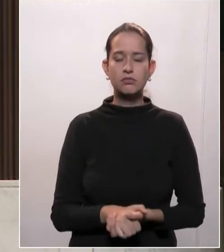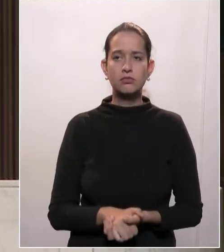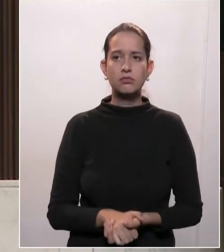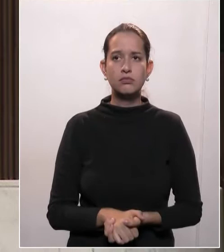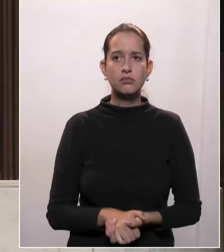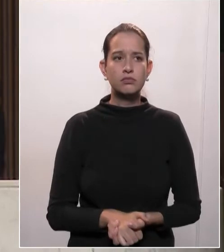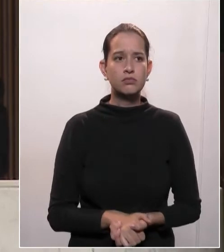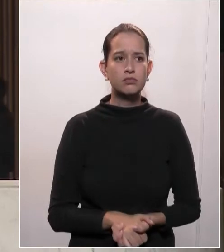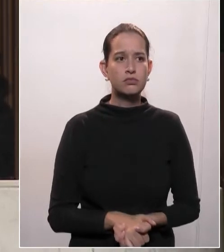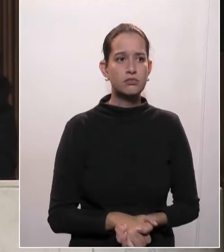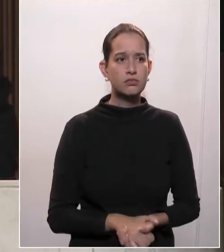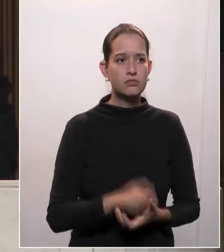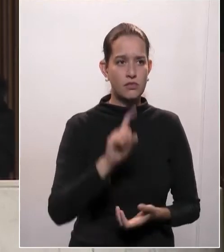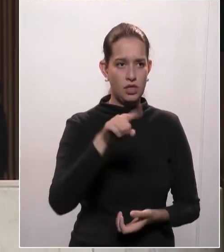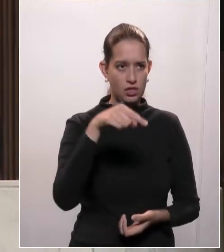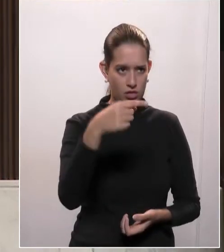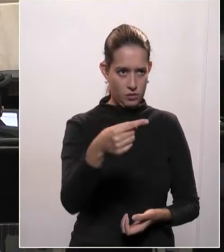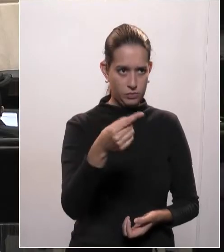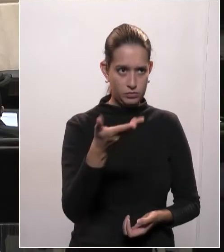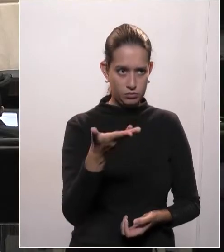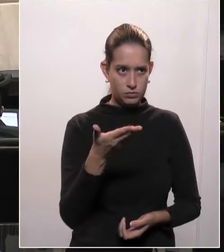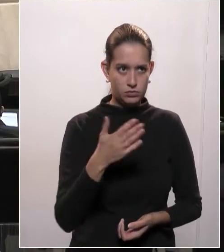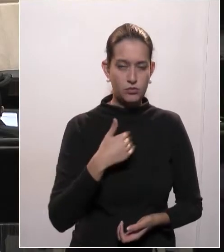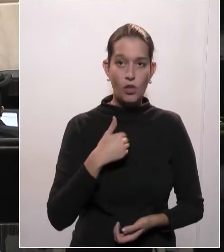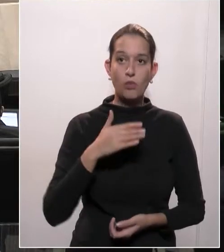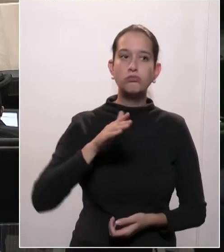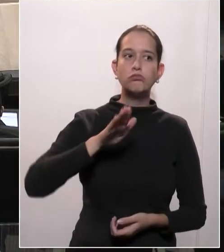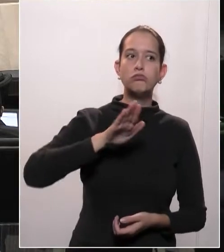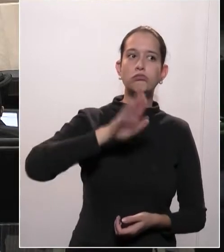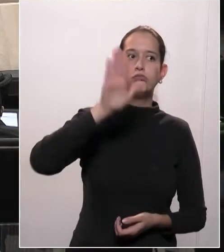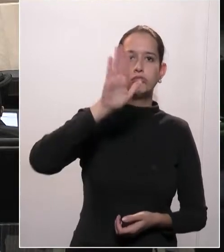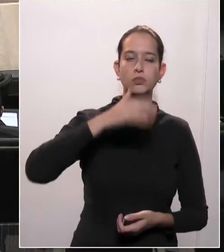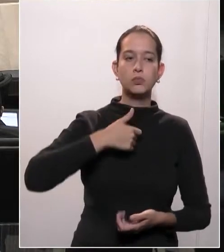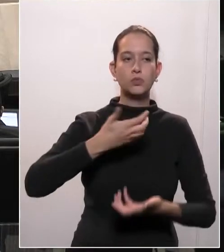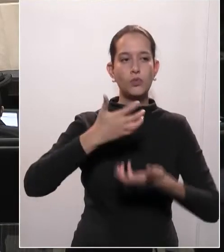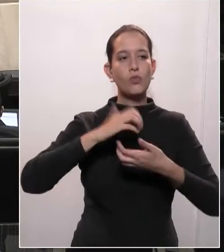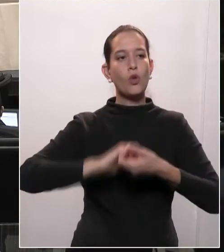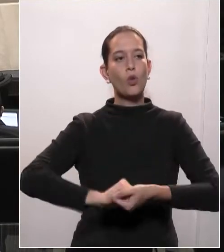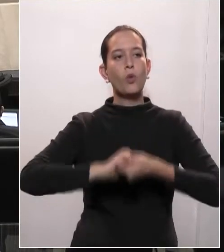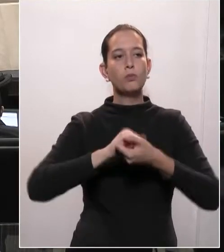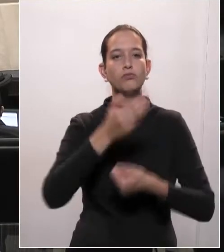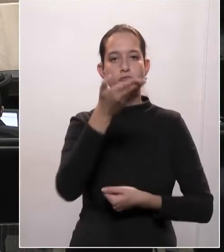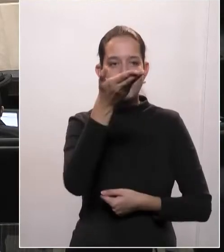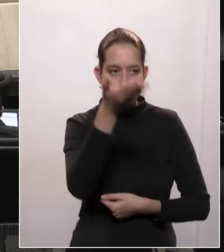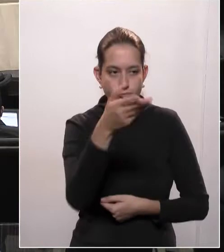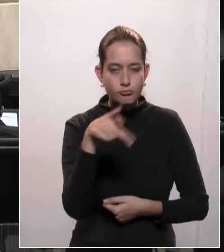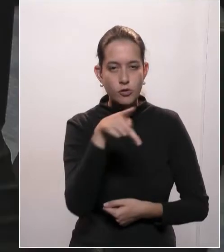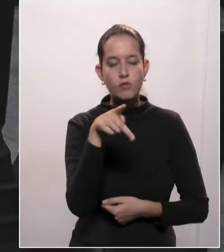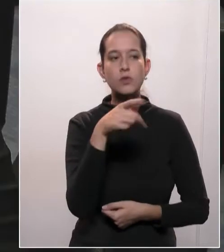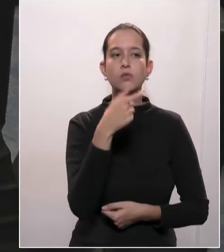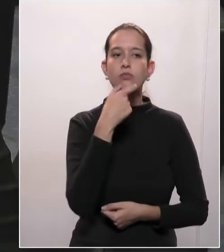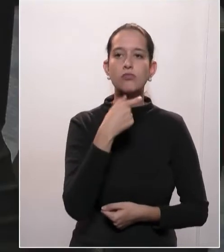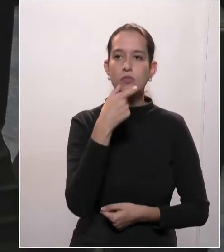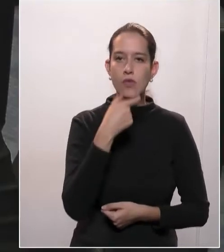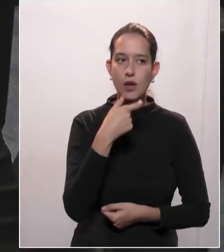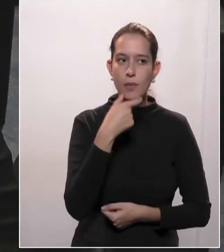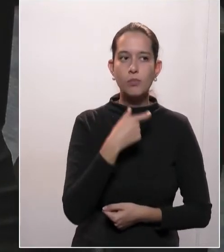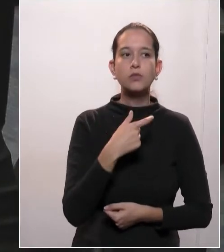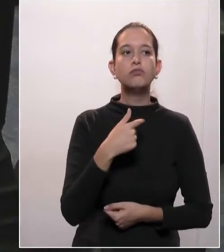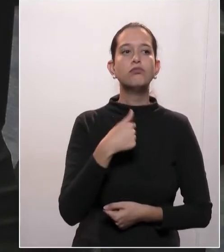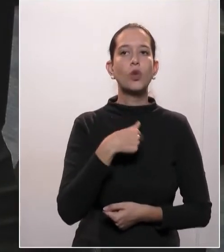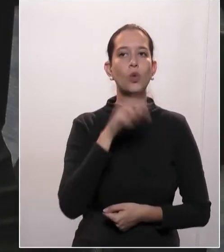na sequência... Quero complementar as palavras de V. Exª, professor Lemos. Tendo em face essa